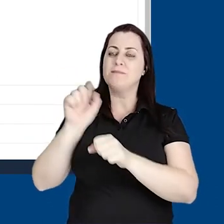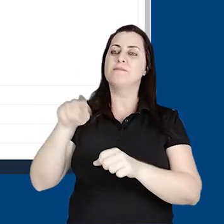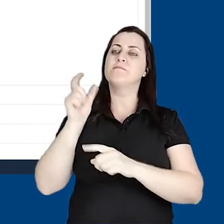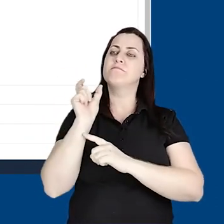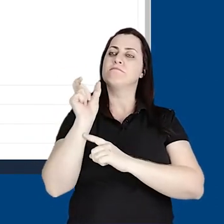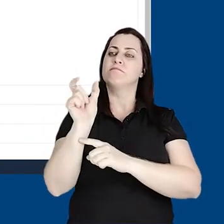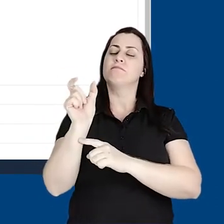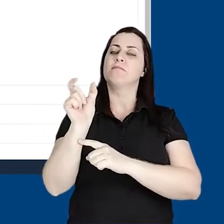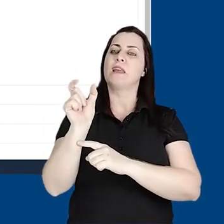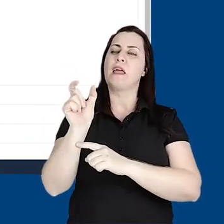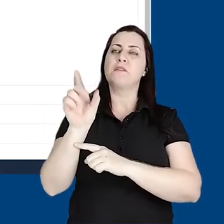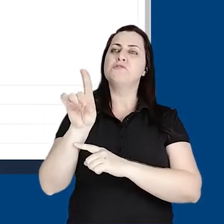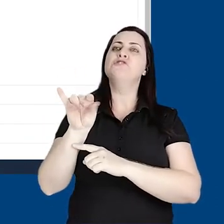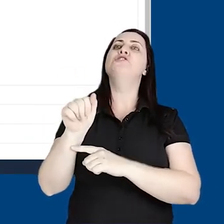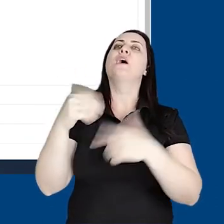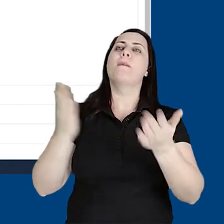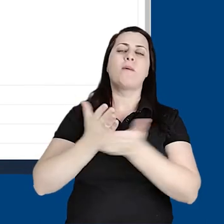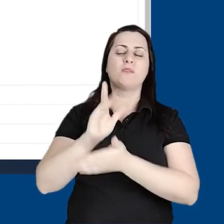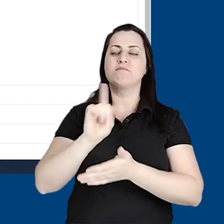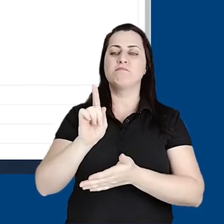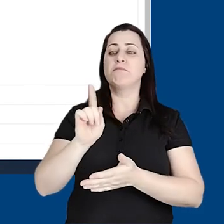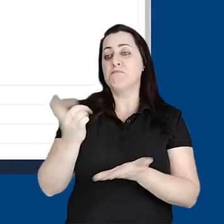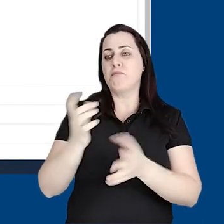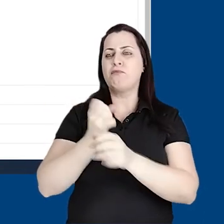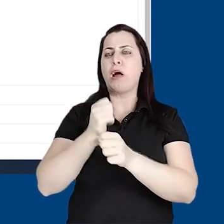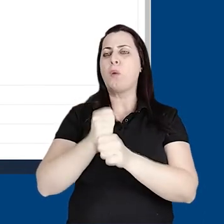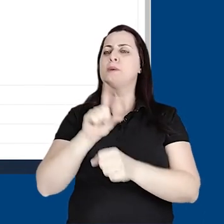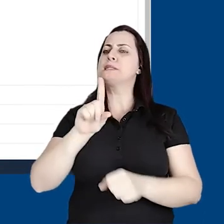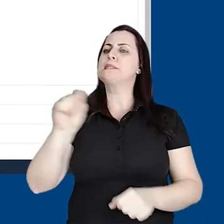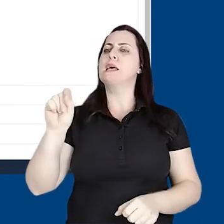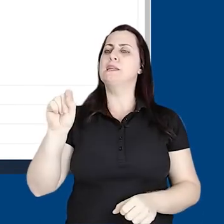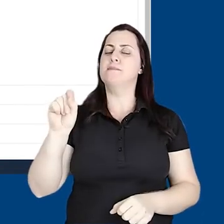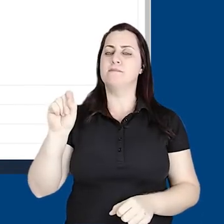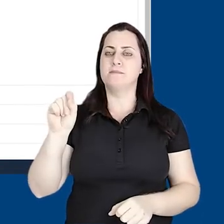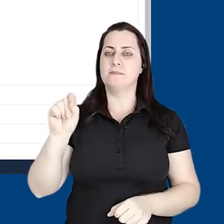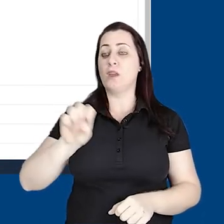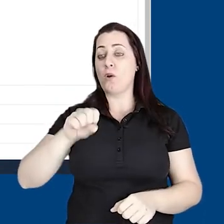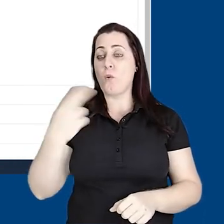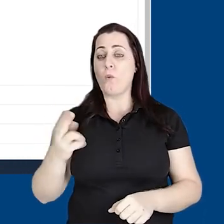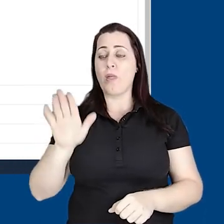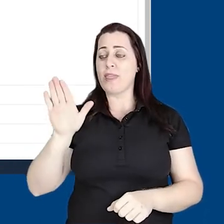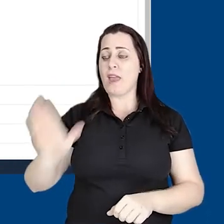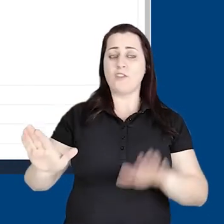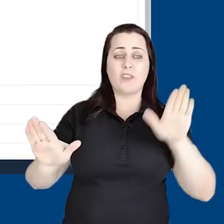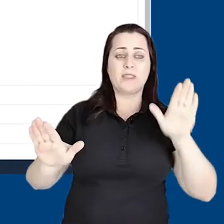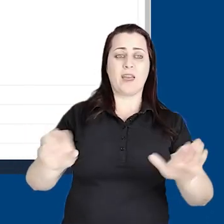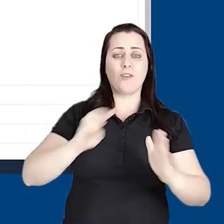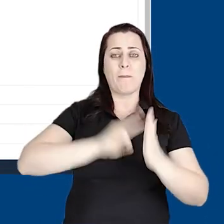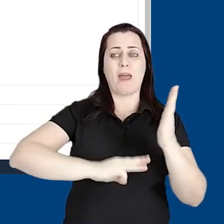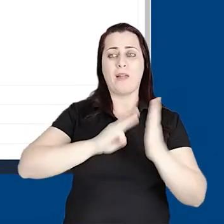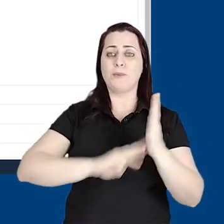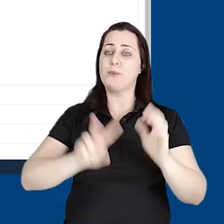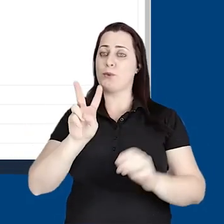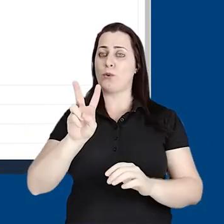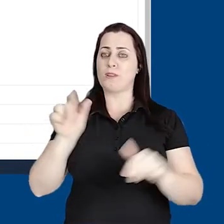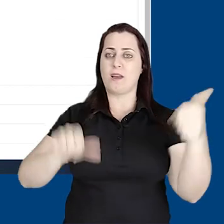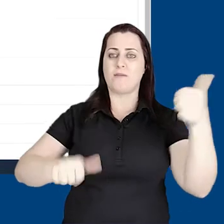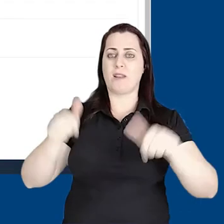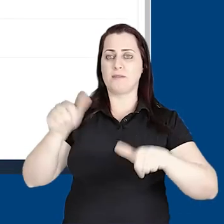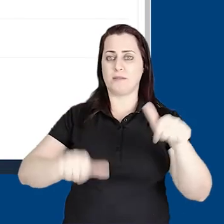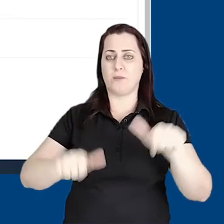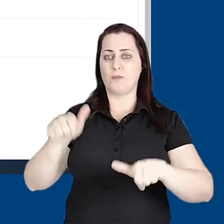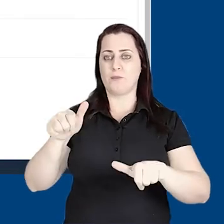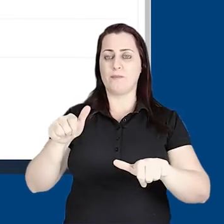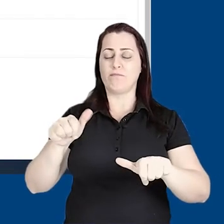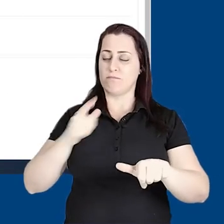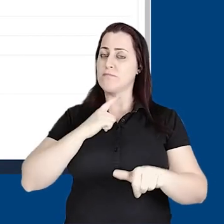sem categoria, sem nota para aprovação, valendo 100 pontos. Vou manter os dois métodos de avaliação aqui.